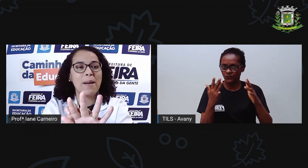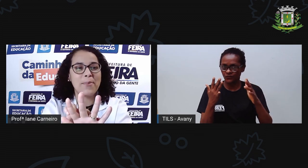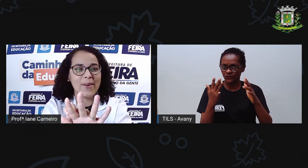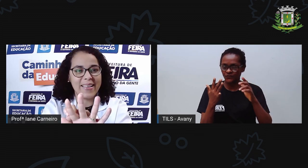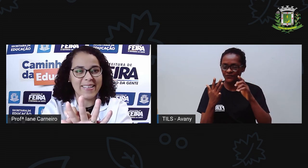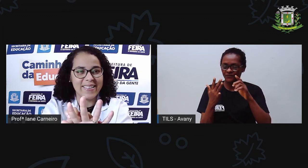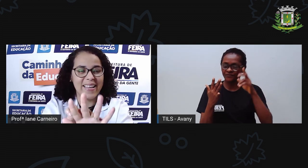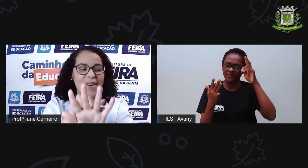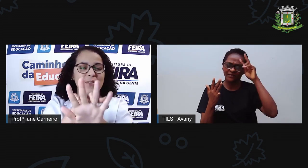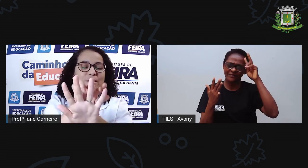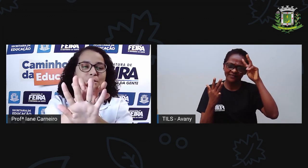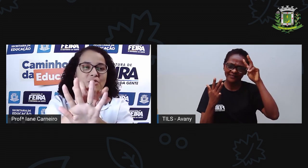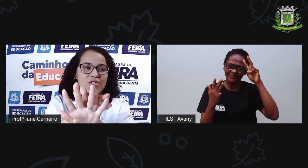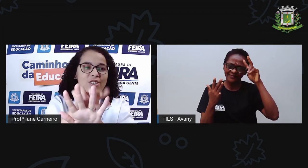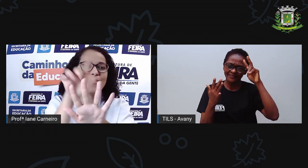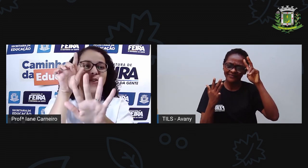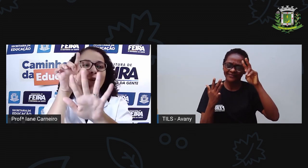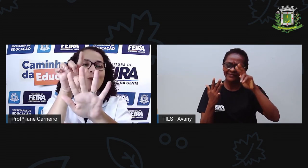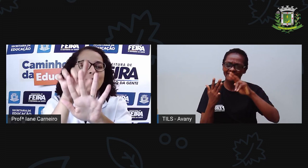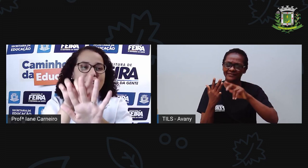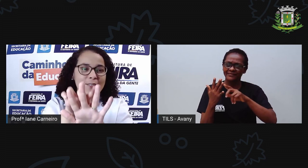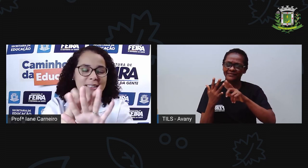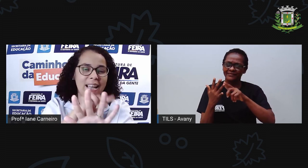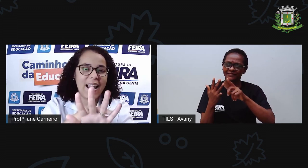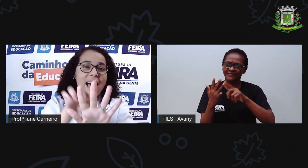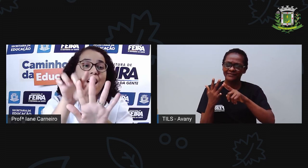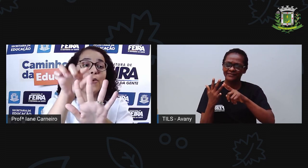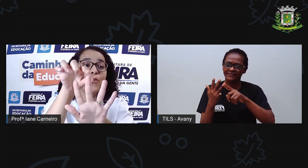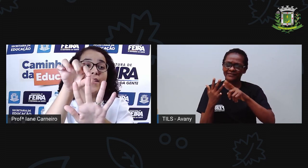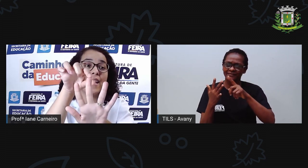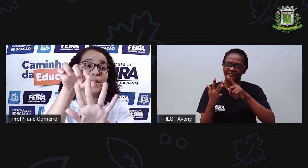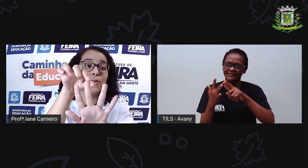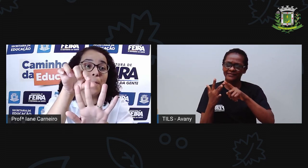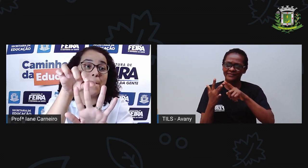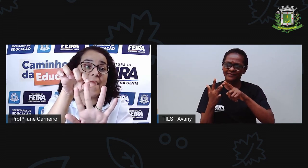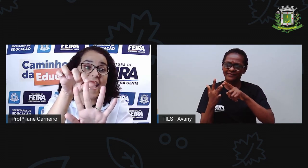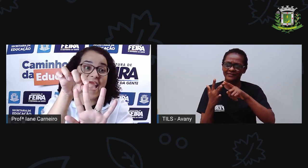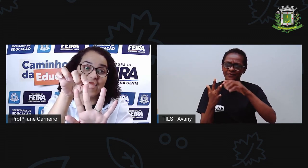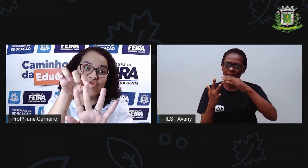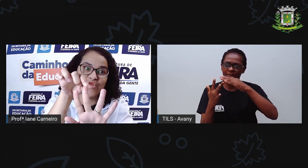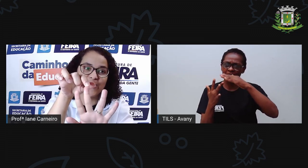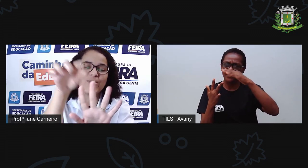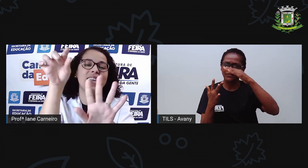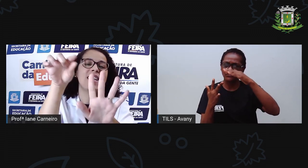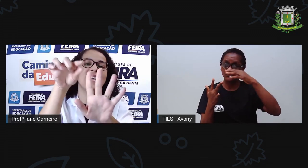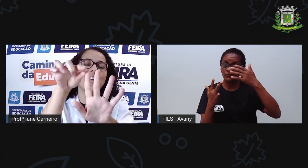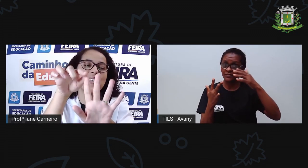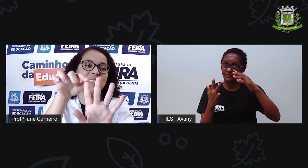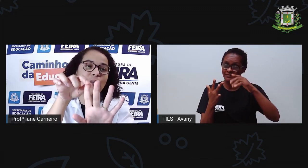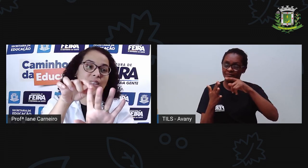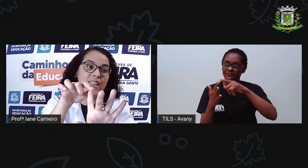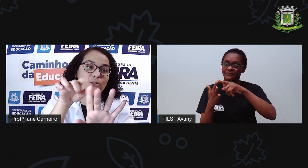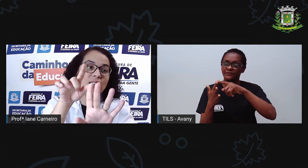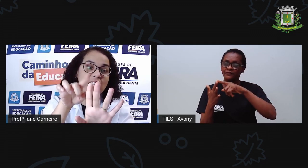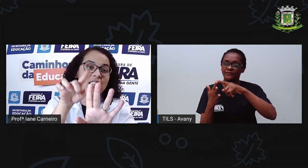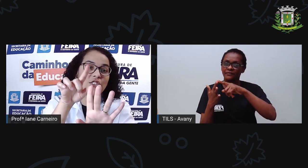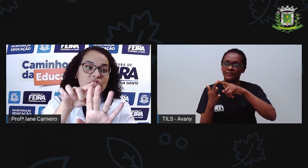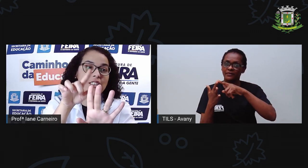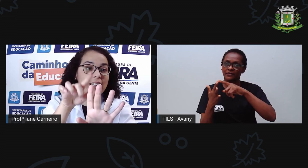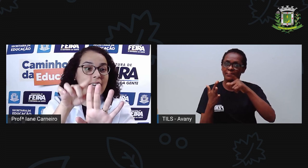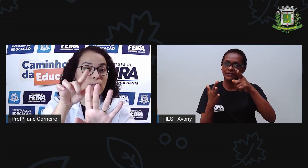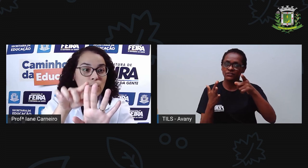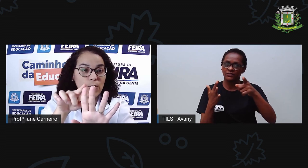Ajudem a pró aí, é o dedo medinho, o dedo anelar, o dedo médio. E esse é o dedo